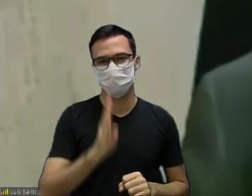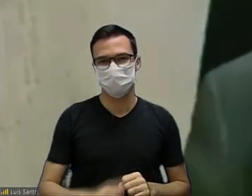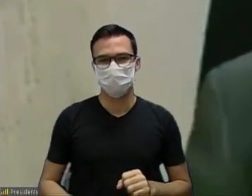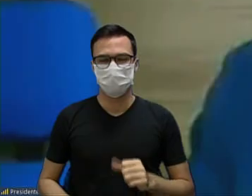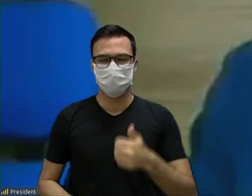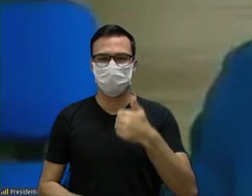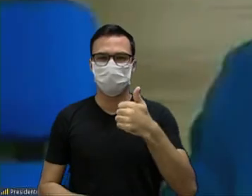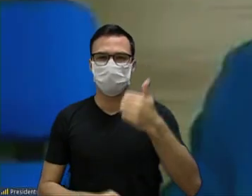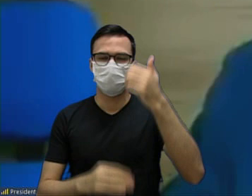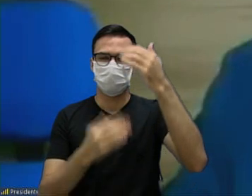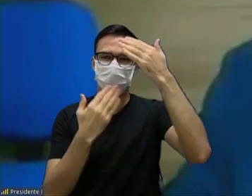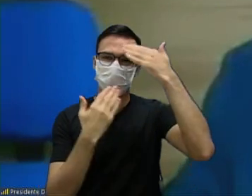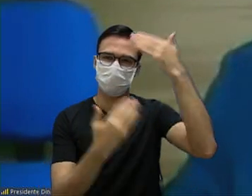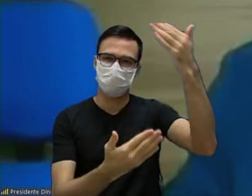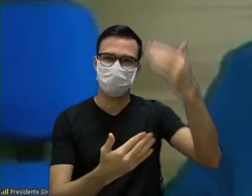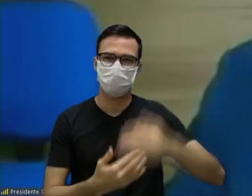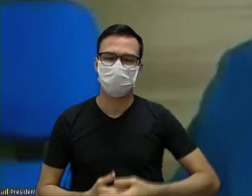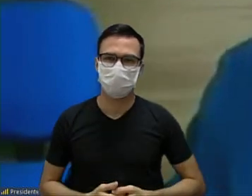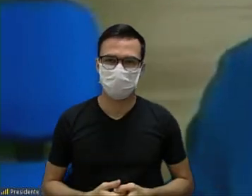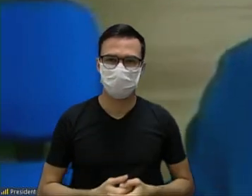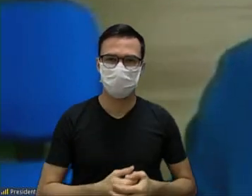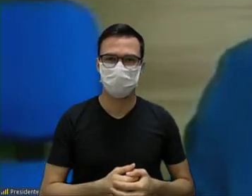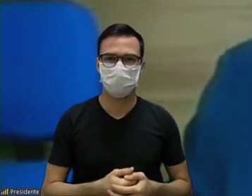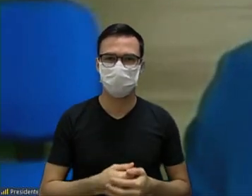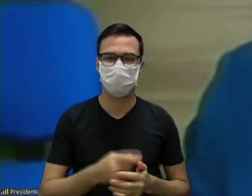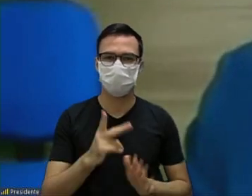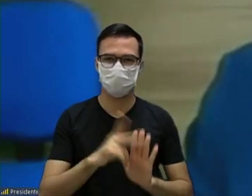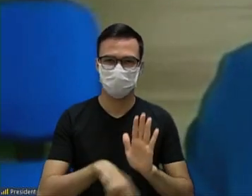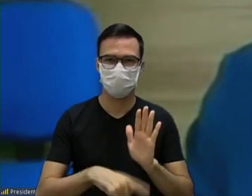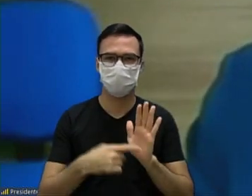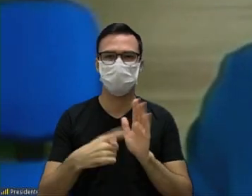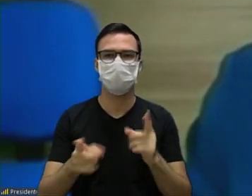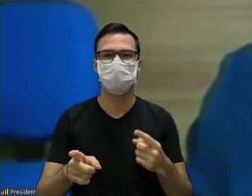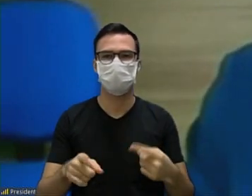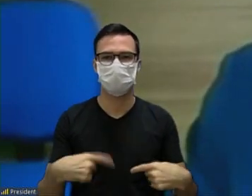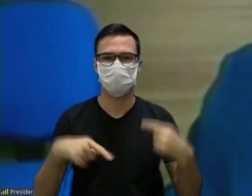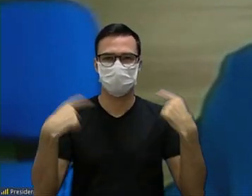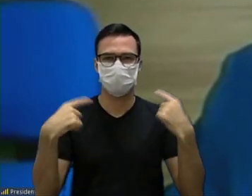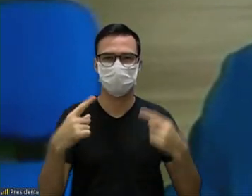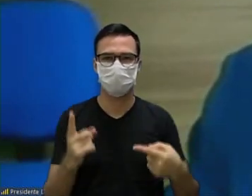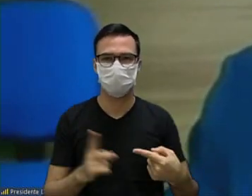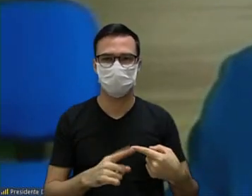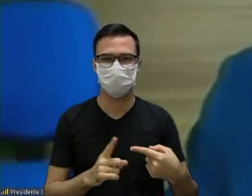obrigado obrigado pastor projeto em primeira discussão